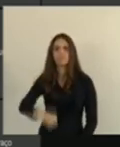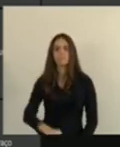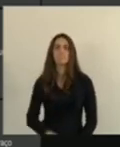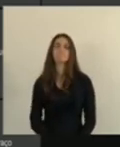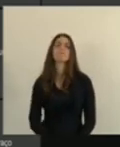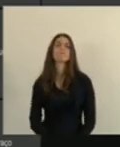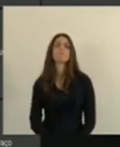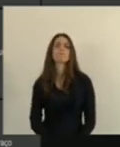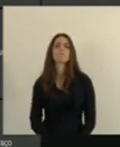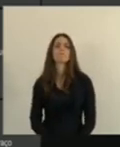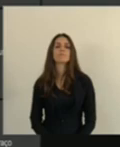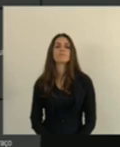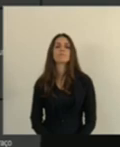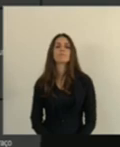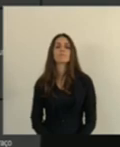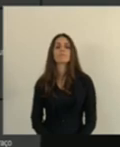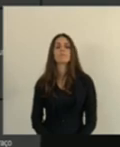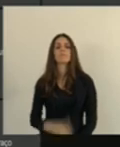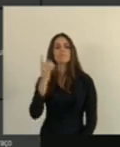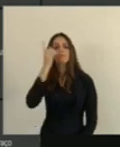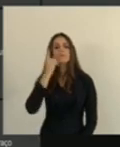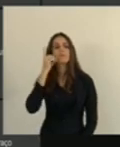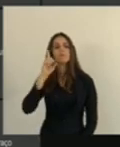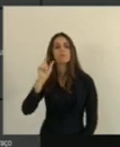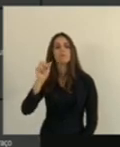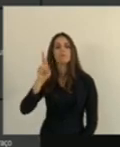Alexandre Quintino vota sim. Deputado Dari Pagung?